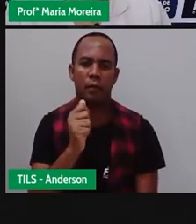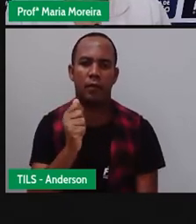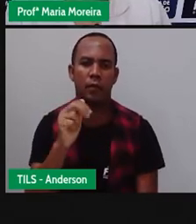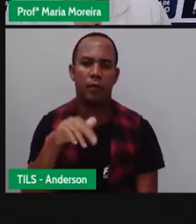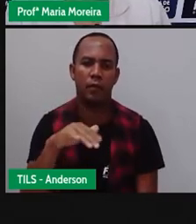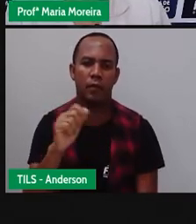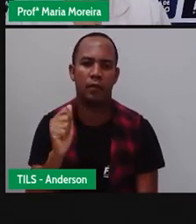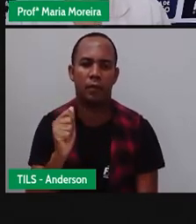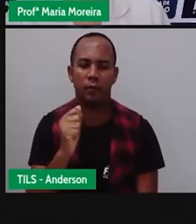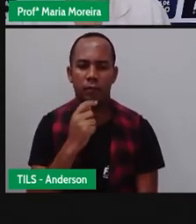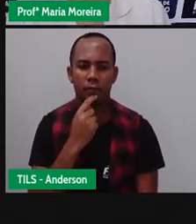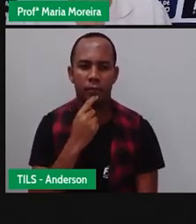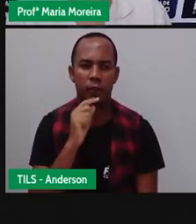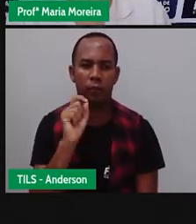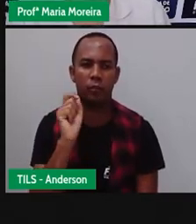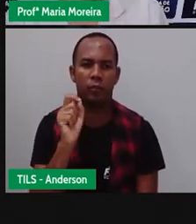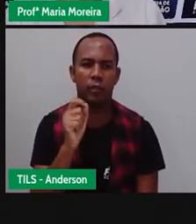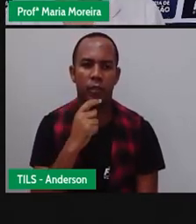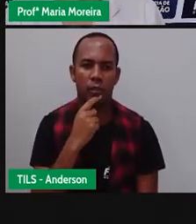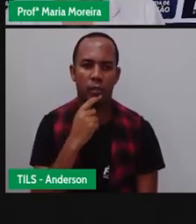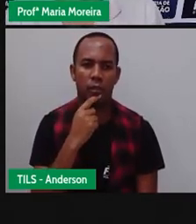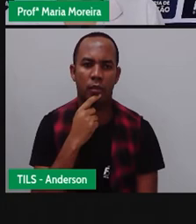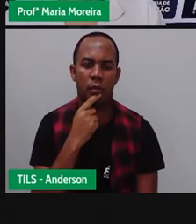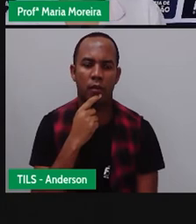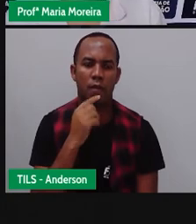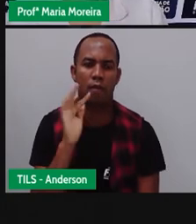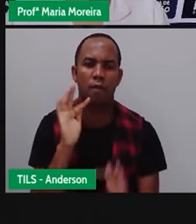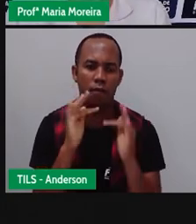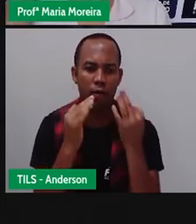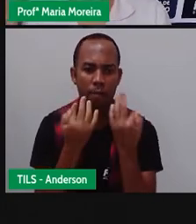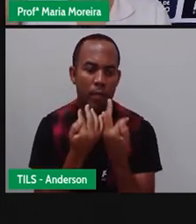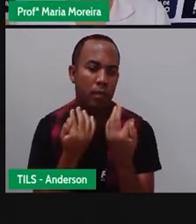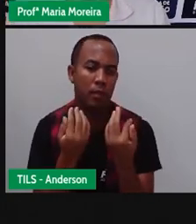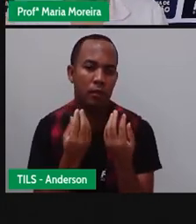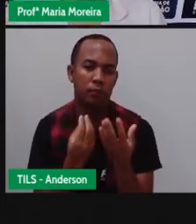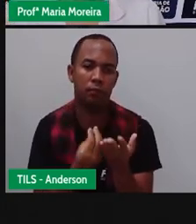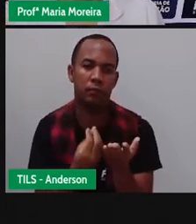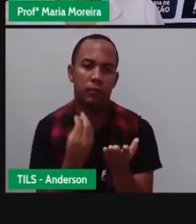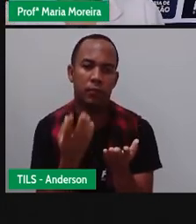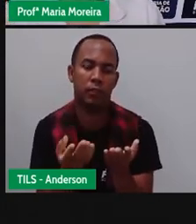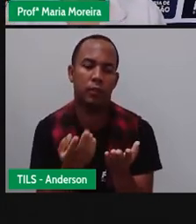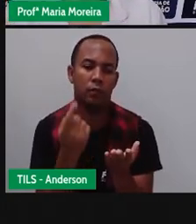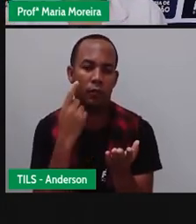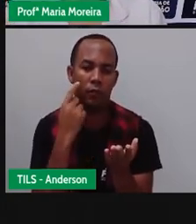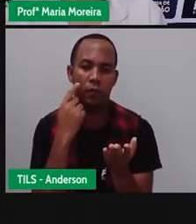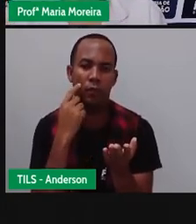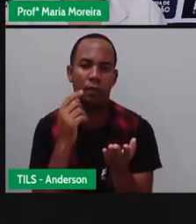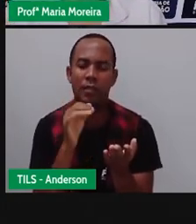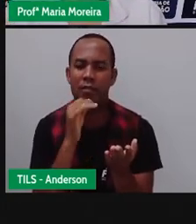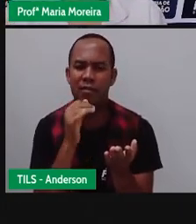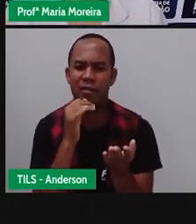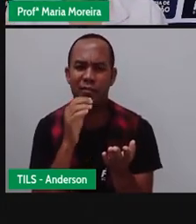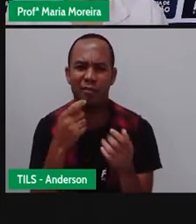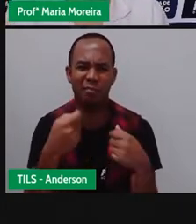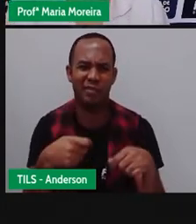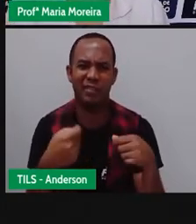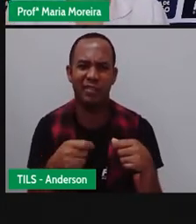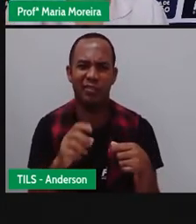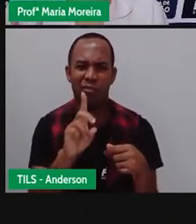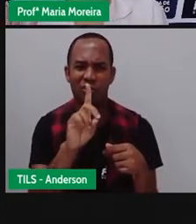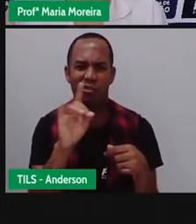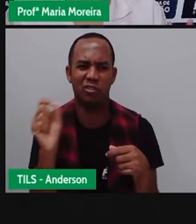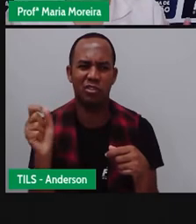Olha só. Então, é um bilhete o quê que está? Foi um bilhete também curto. Não precisou da data, né? Porque foi entregue no momento pela pessoa.